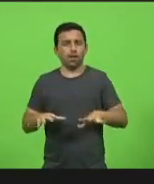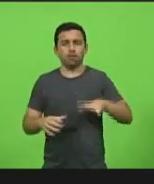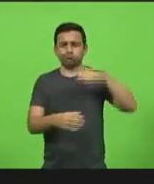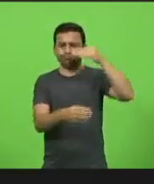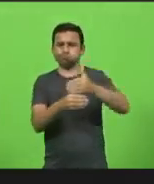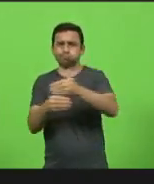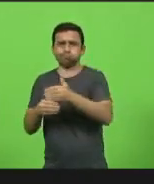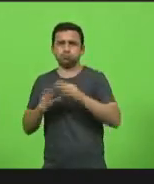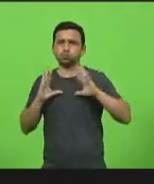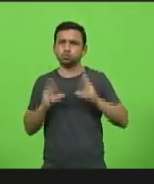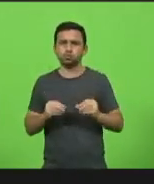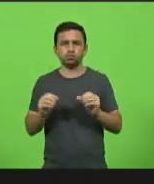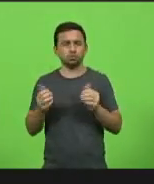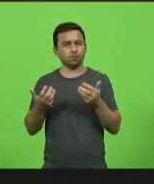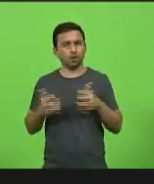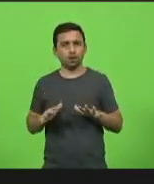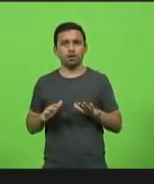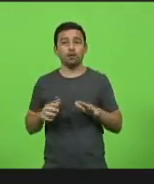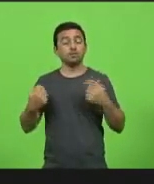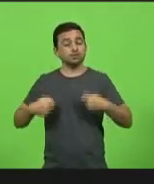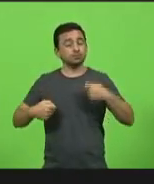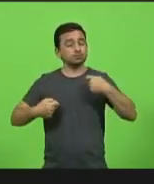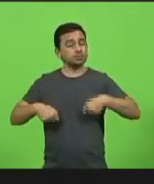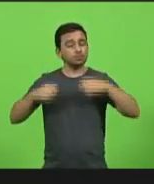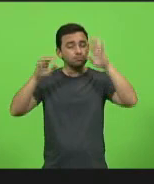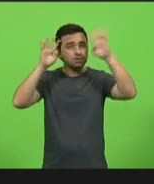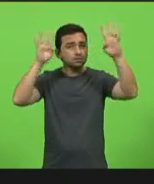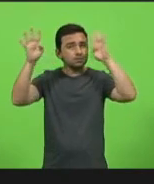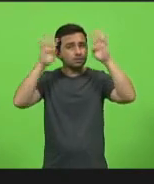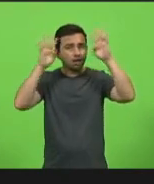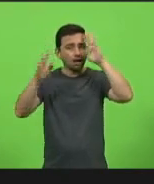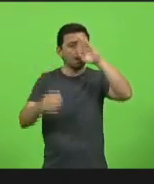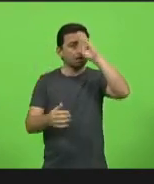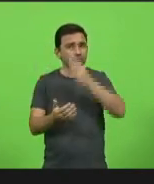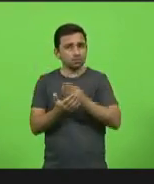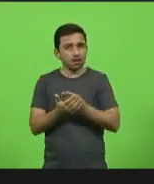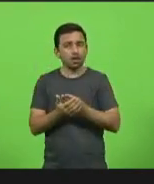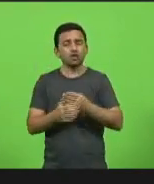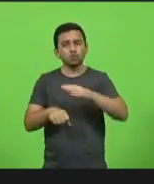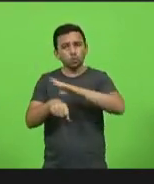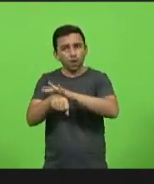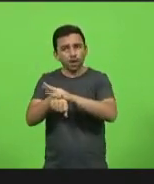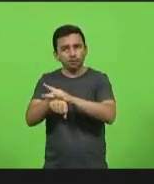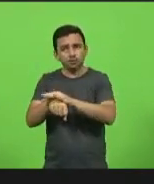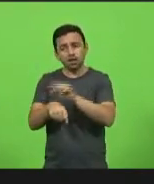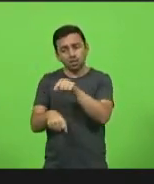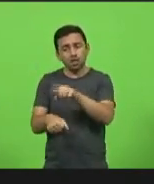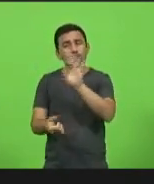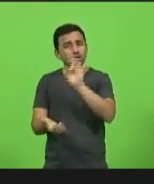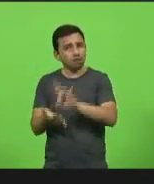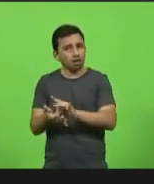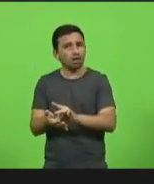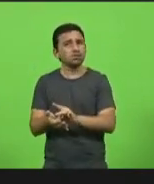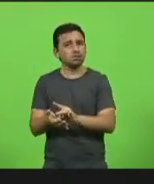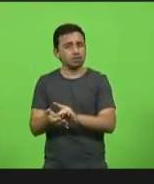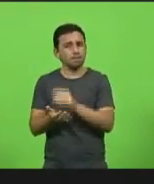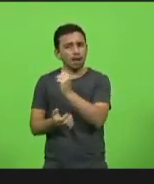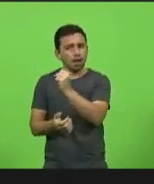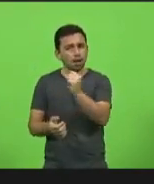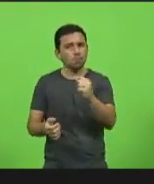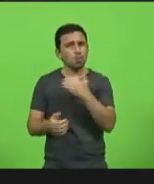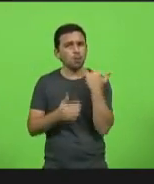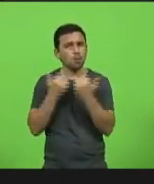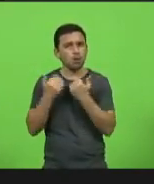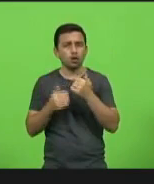refletir e acreditar que realmente essa doença existe, essa doença está matando, duas mil pessoas ontem.